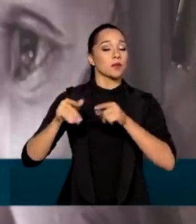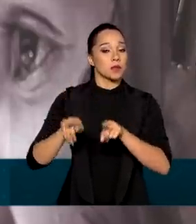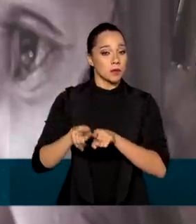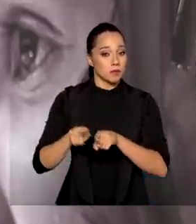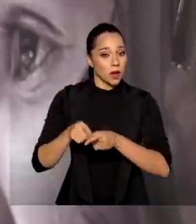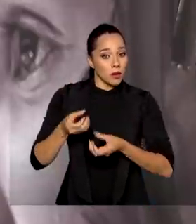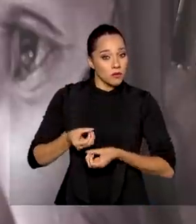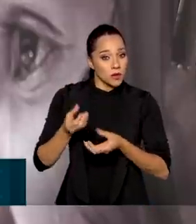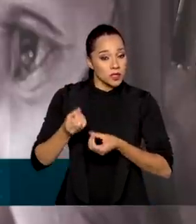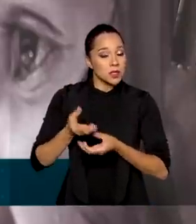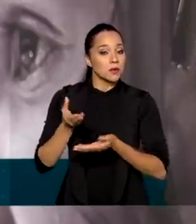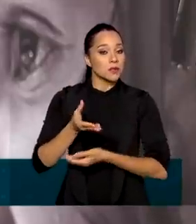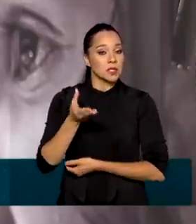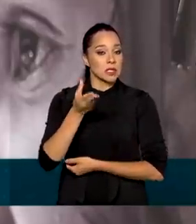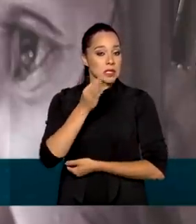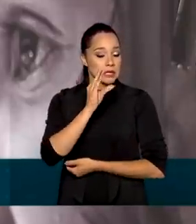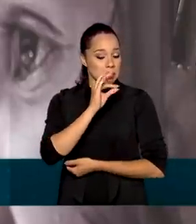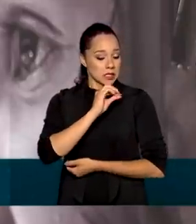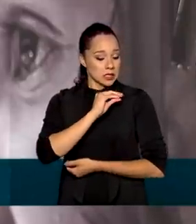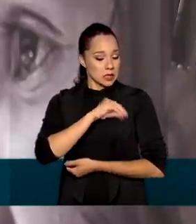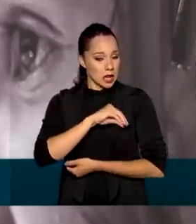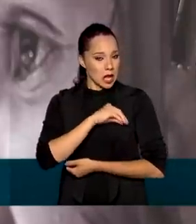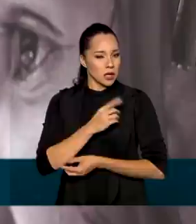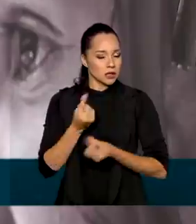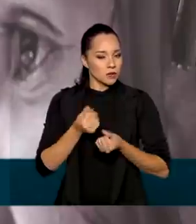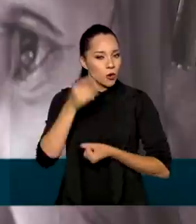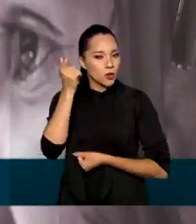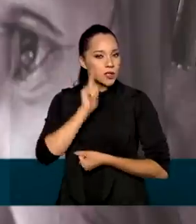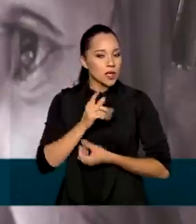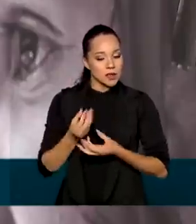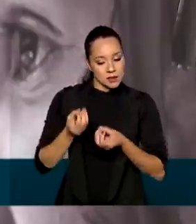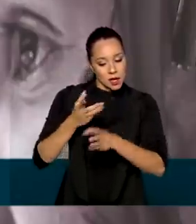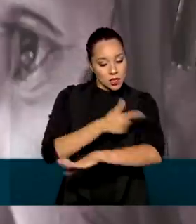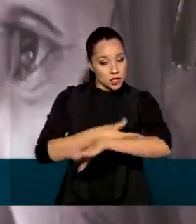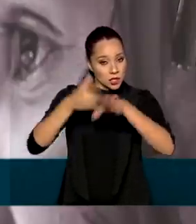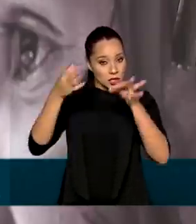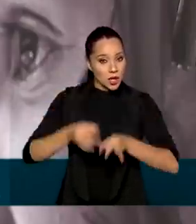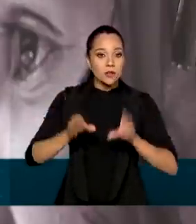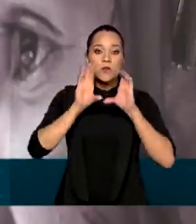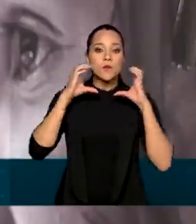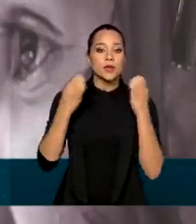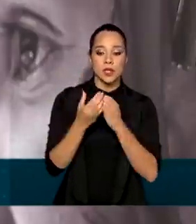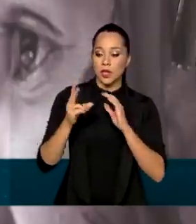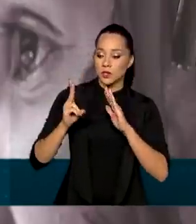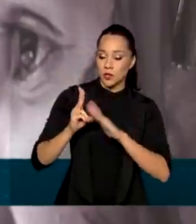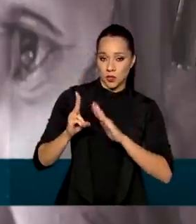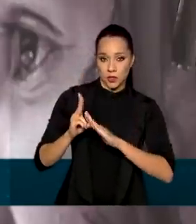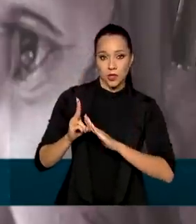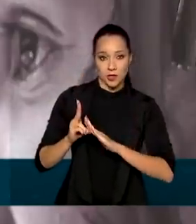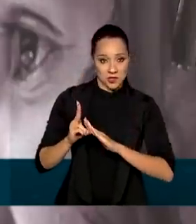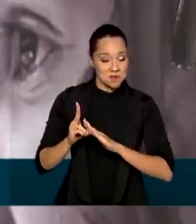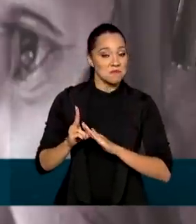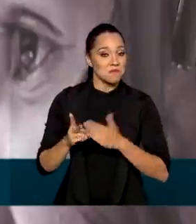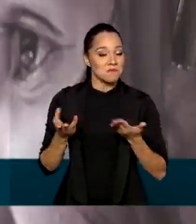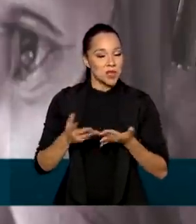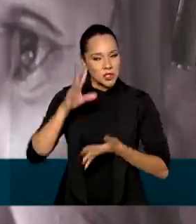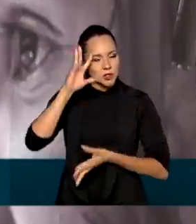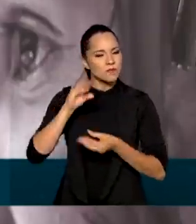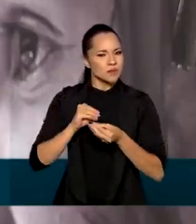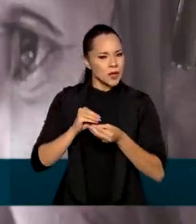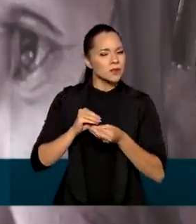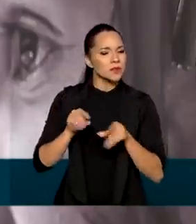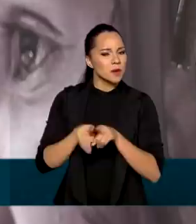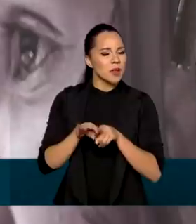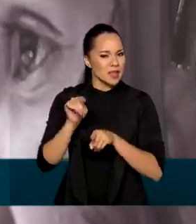oferição de renda que nós podemos levar dignidade às comunidades indígenas. Nós entendemos que